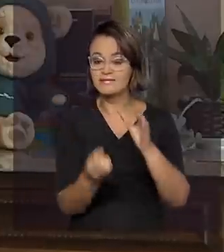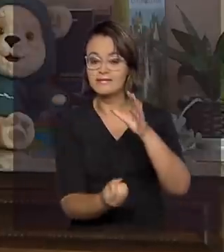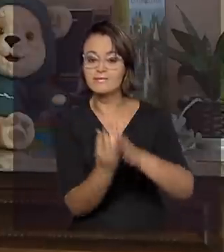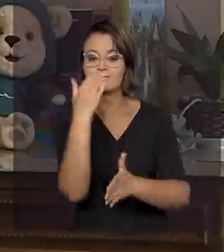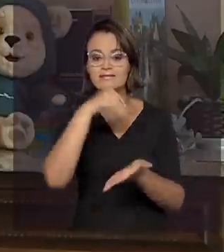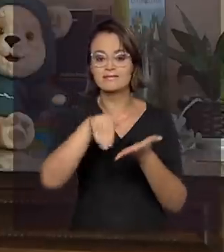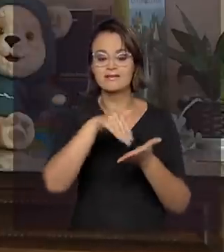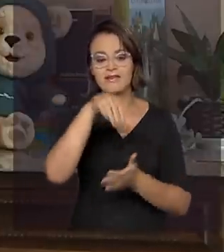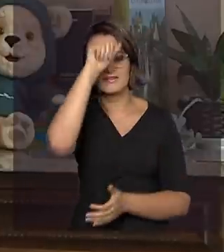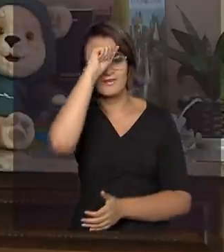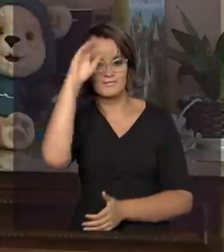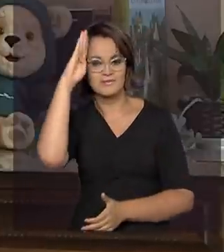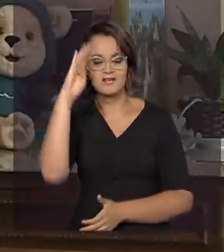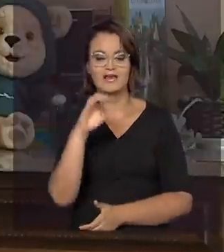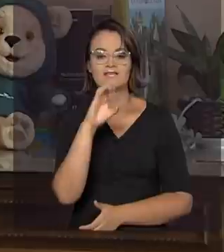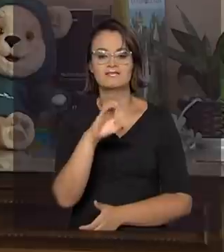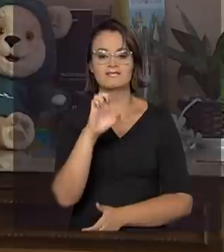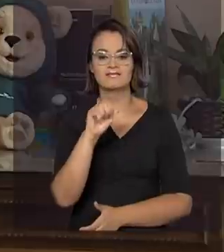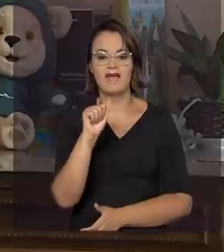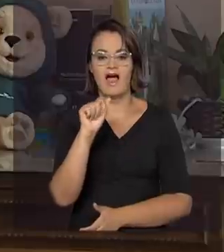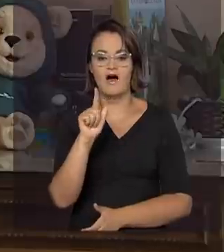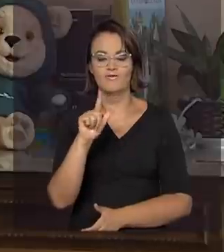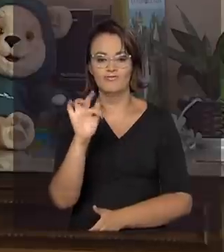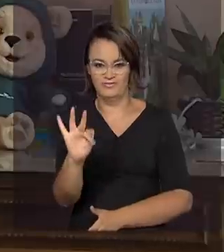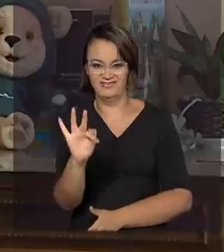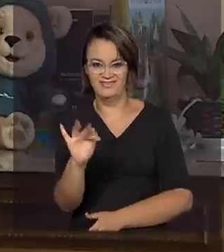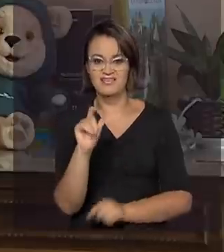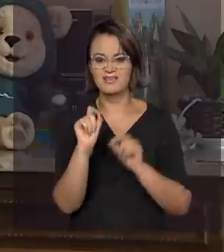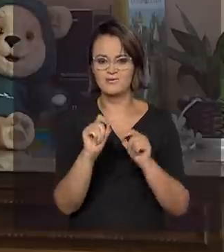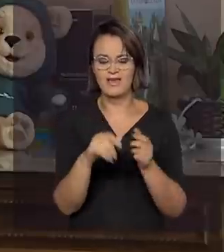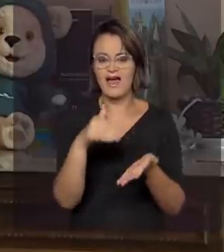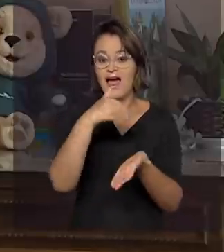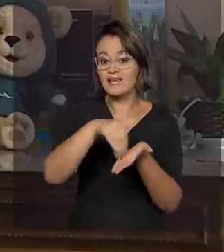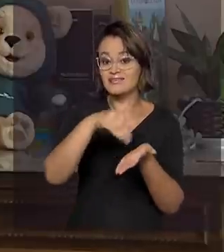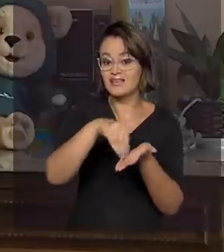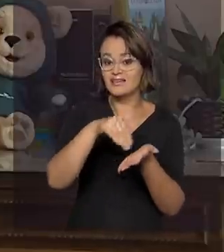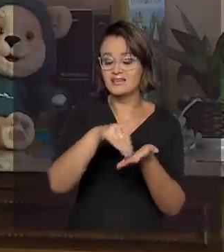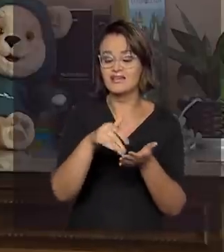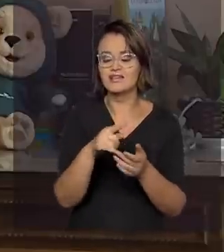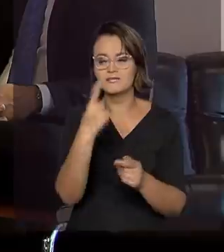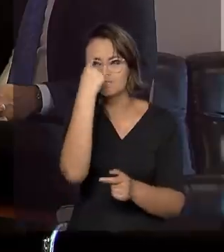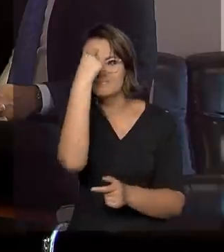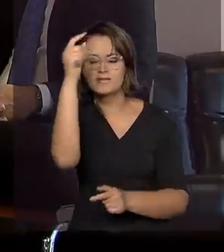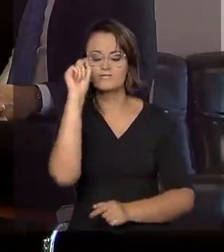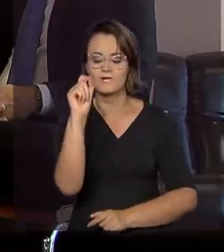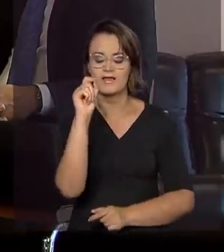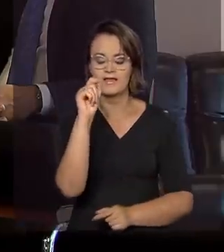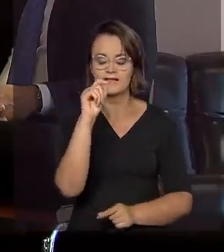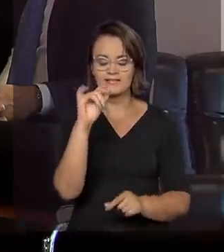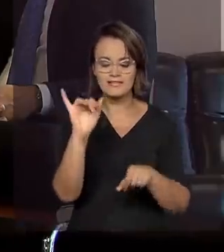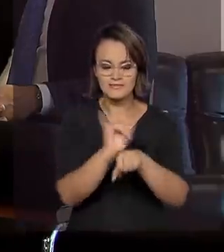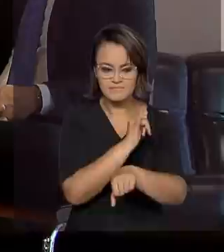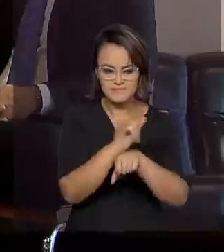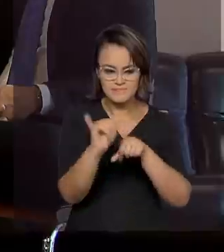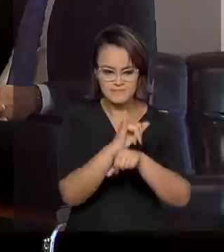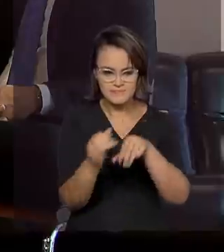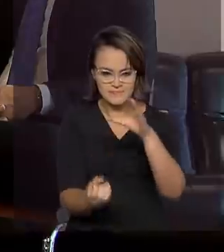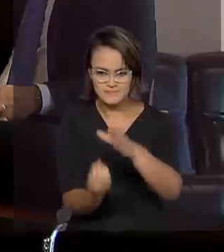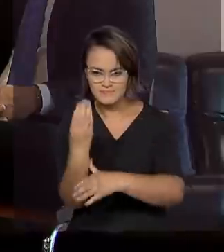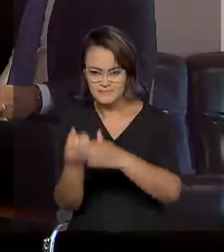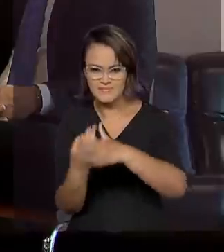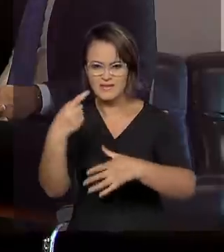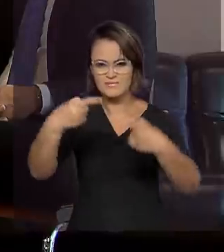Alfabetização, a SEALF, uma secretaria que leva em consideração, na elaboração de suas